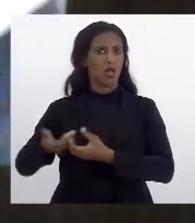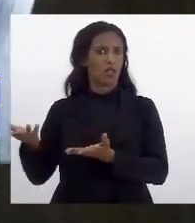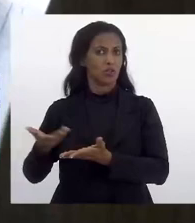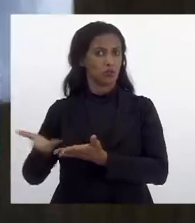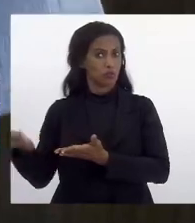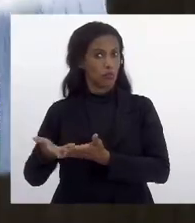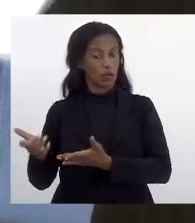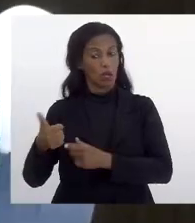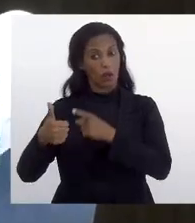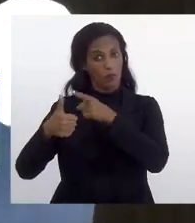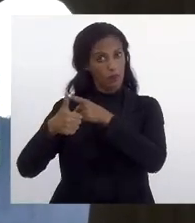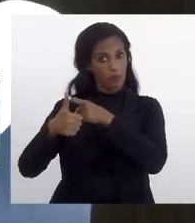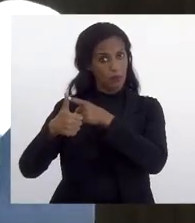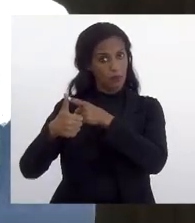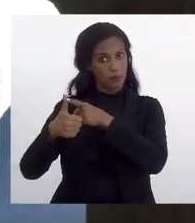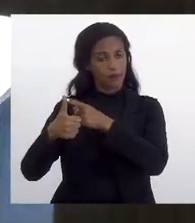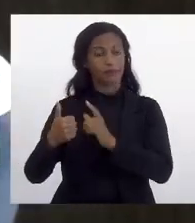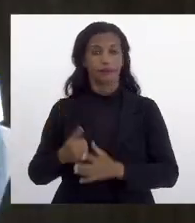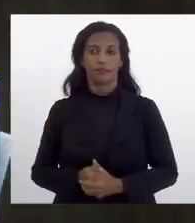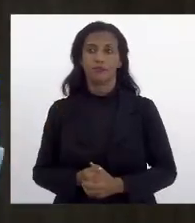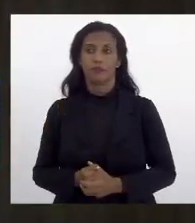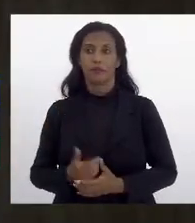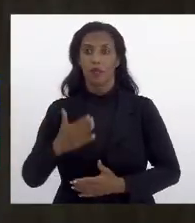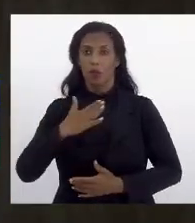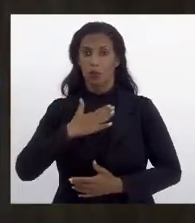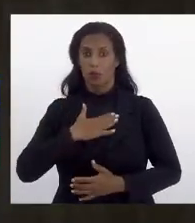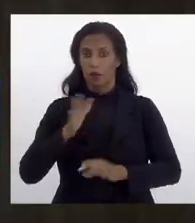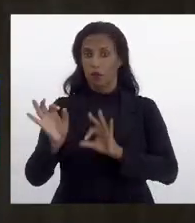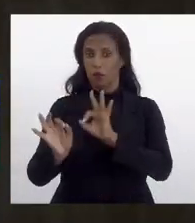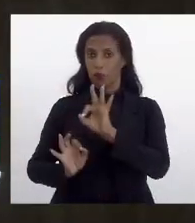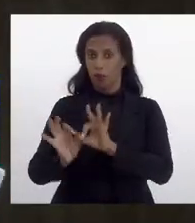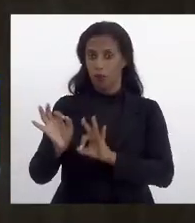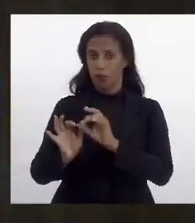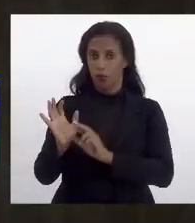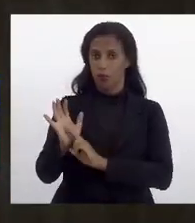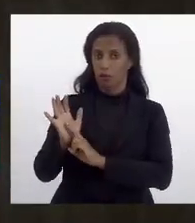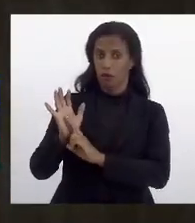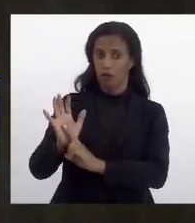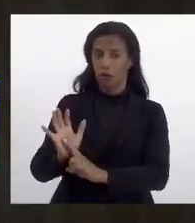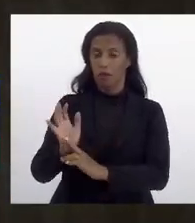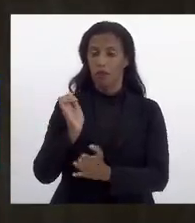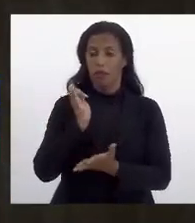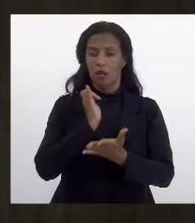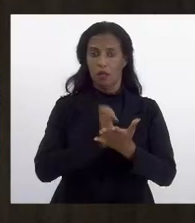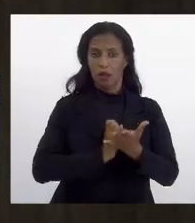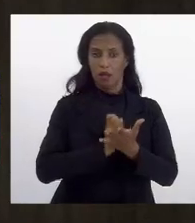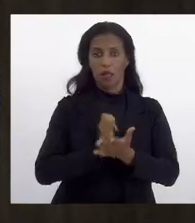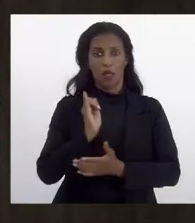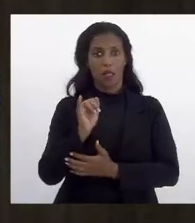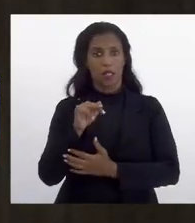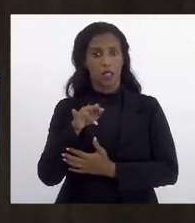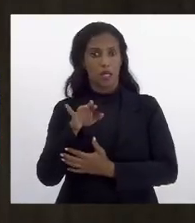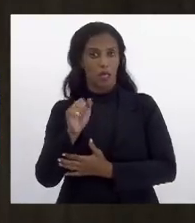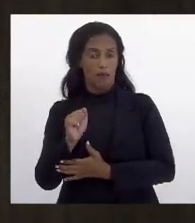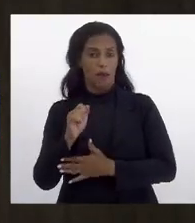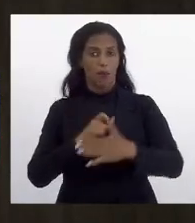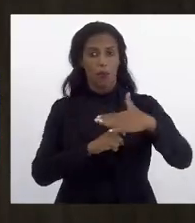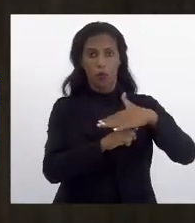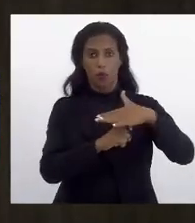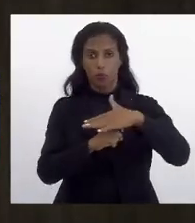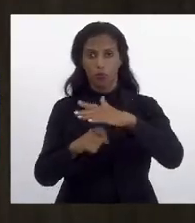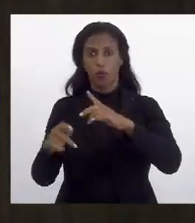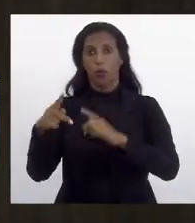Esse é o primeiro ponto. O meu projeto que eu apresentei era para dar ICMS aos produtos vendidos na feira da